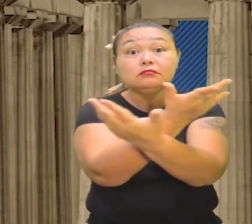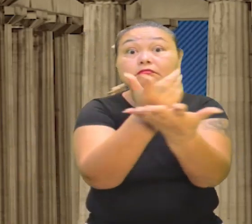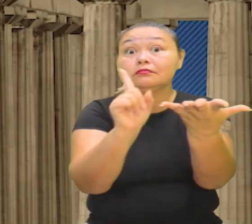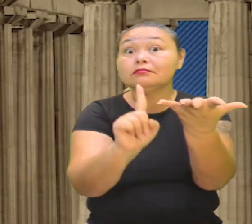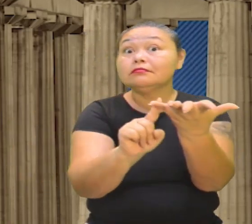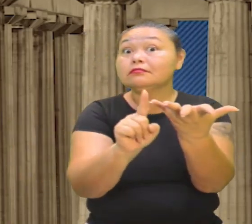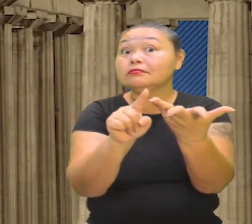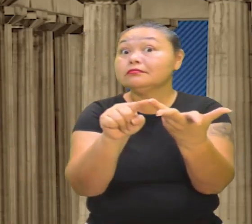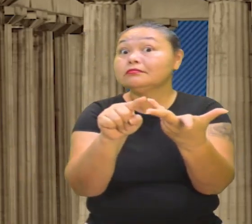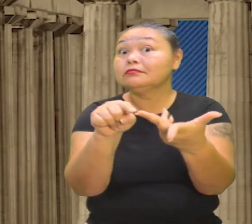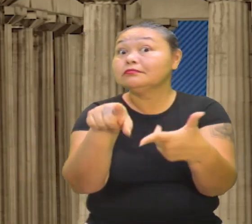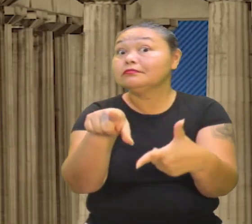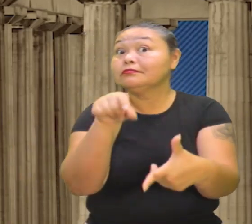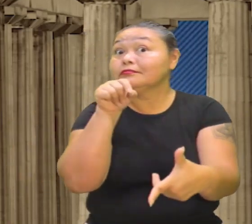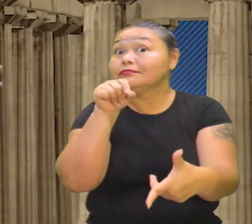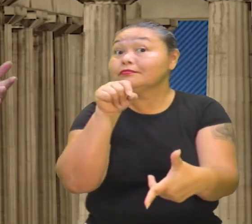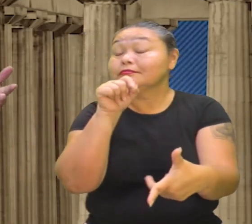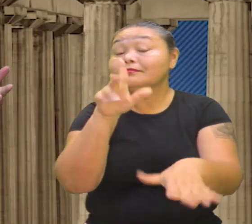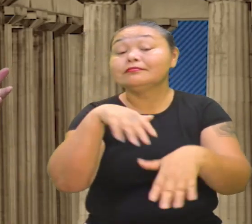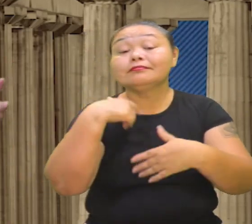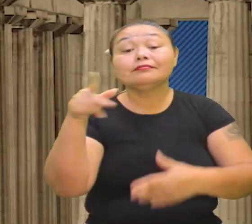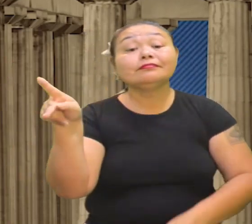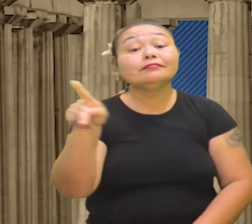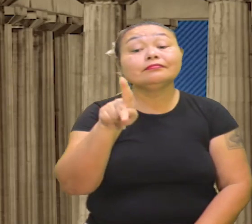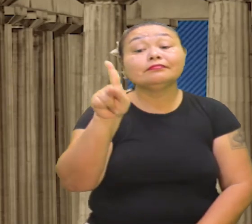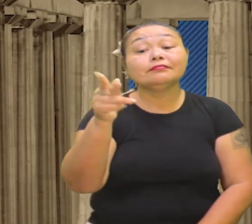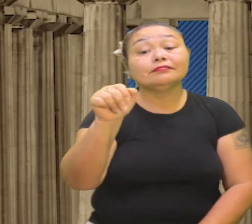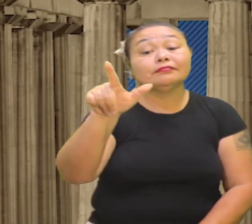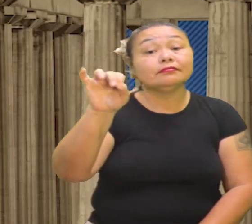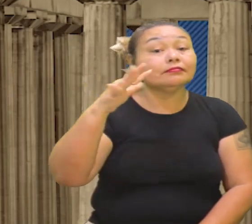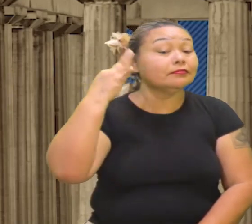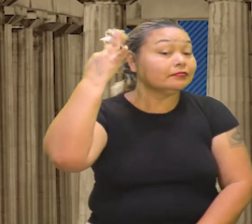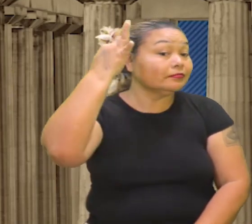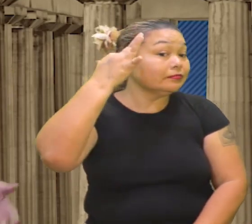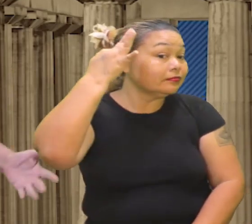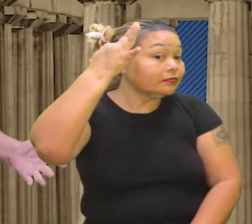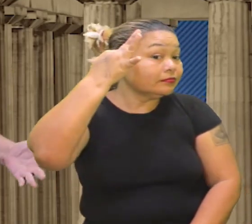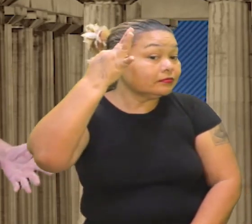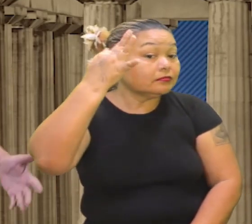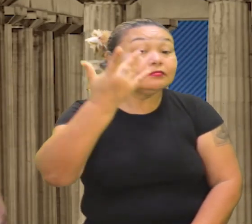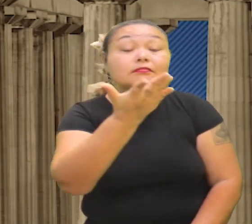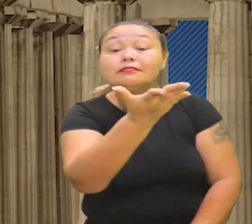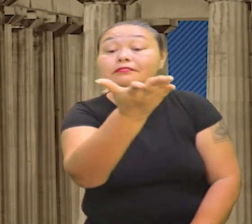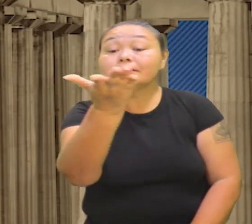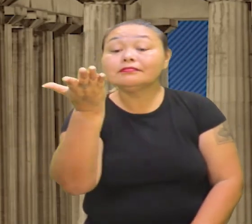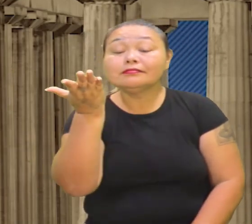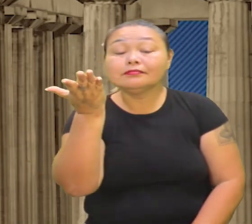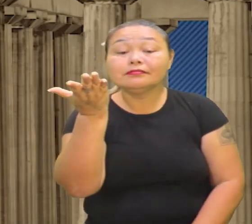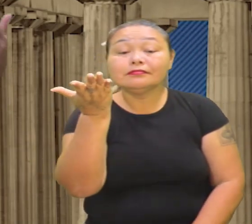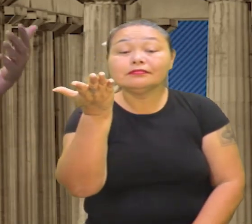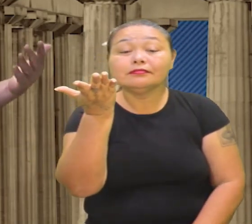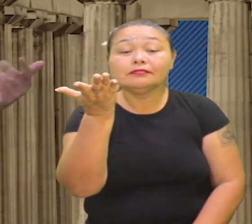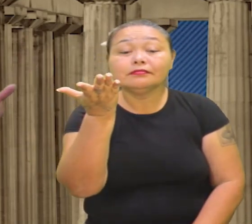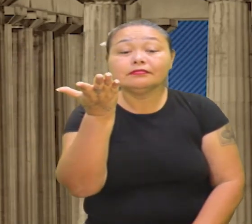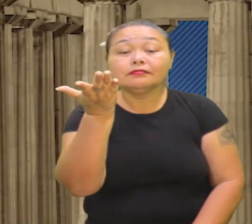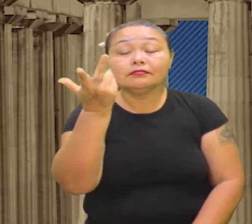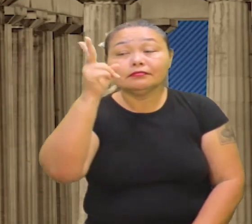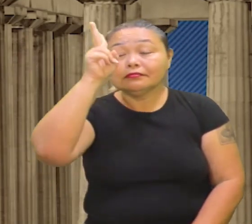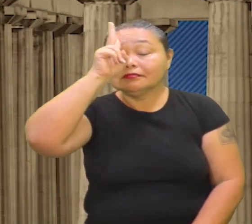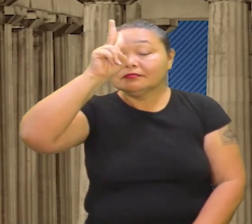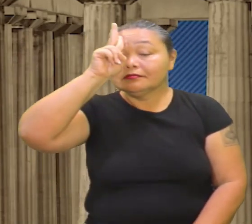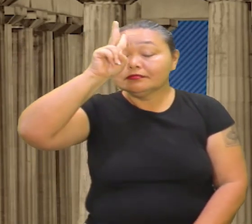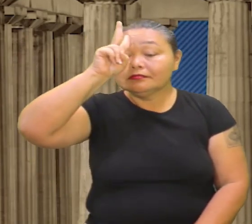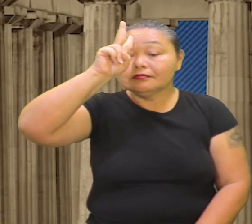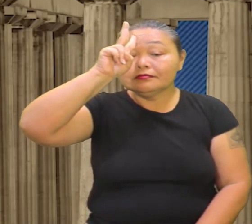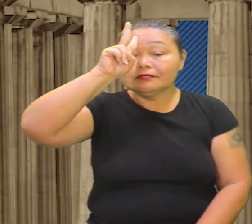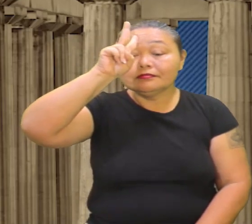várias opções para vocês. E o professor Hélio está aqui com a filosofia, trazer para vocês um pouco da história